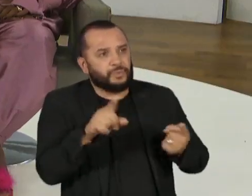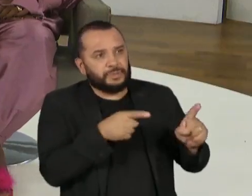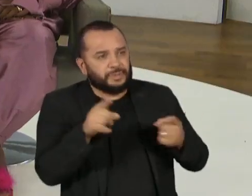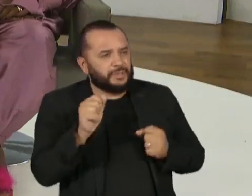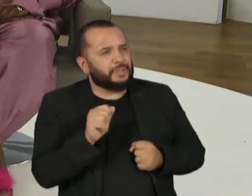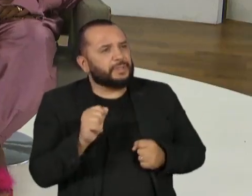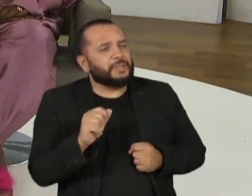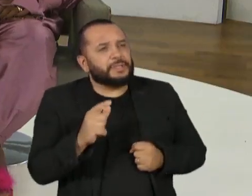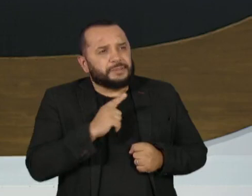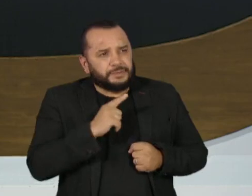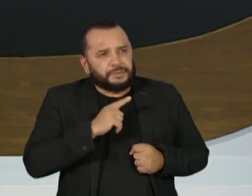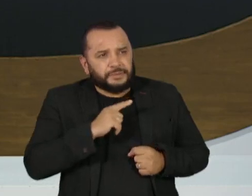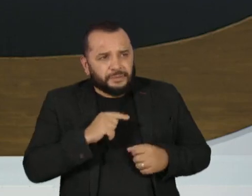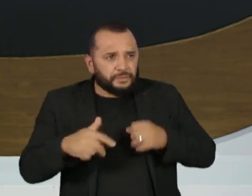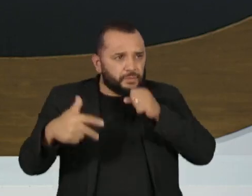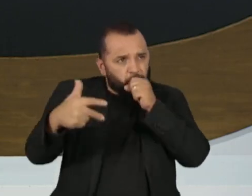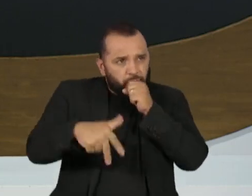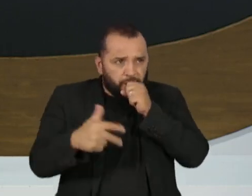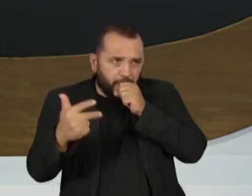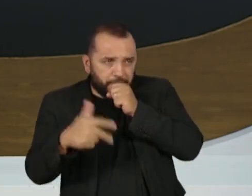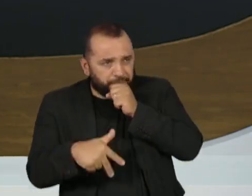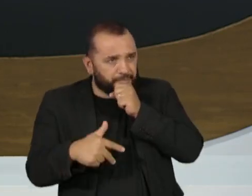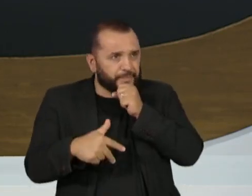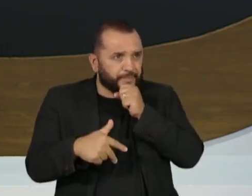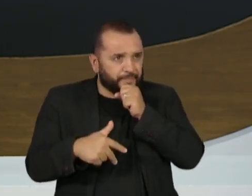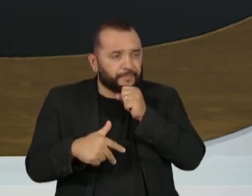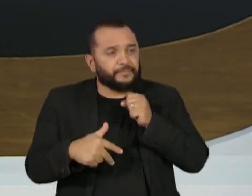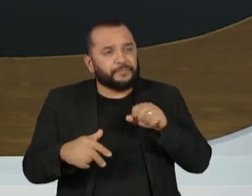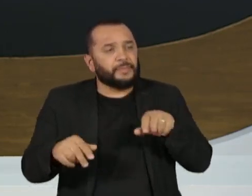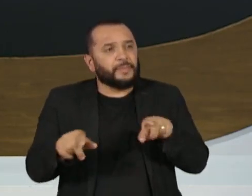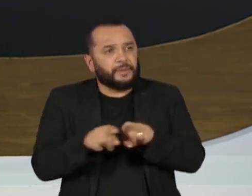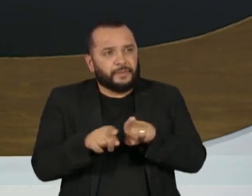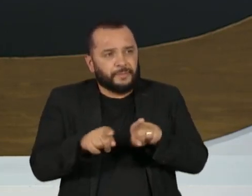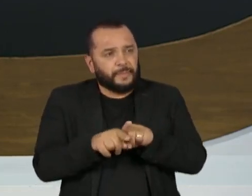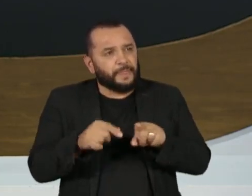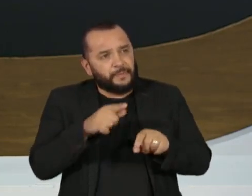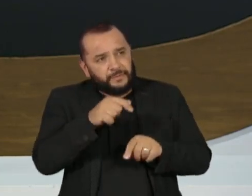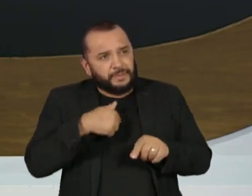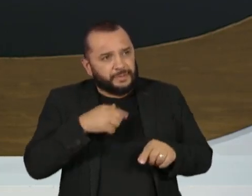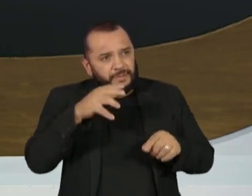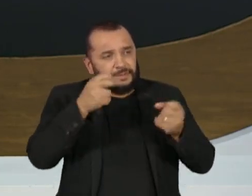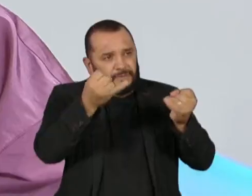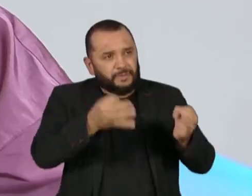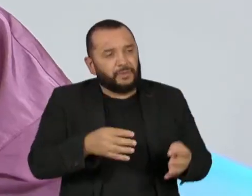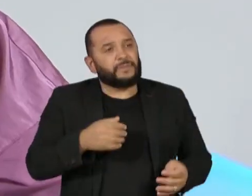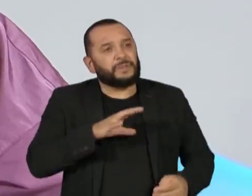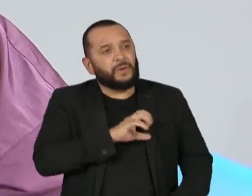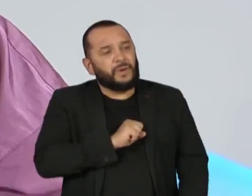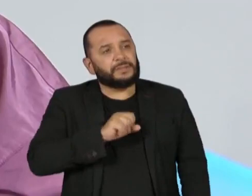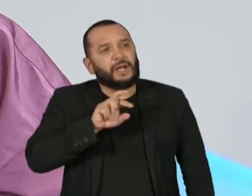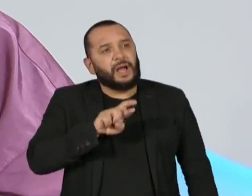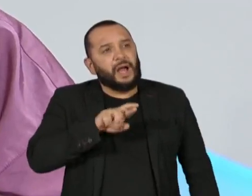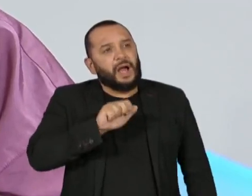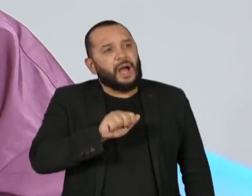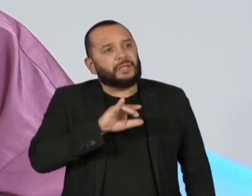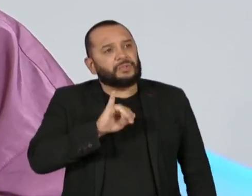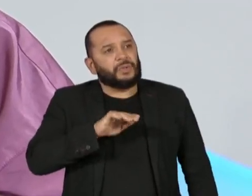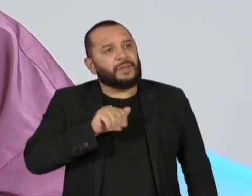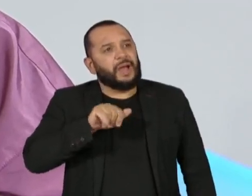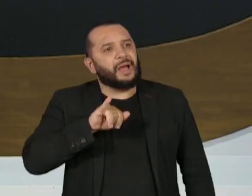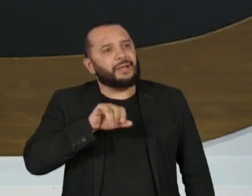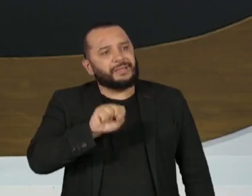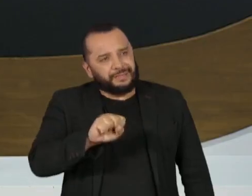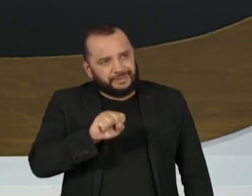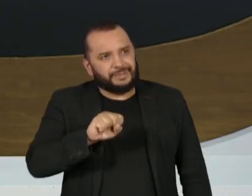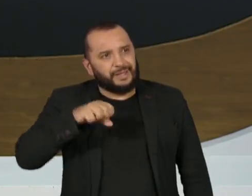Essa coisa do rap, do hip hop, você falou que você cresceu ouvindo Racionais, que